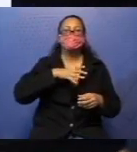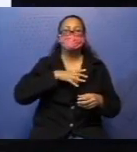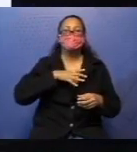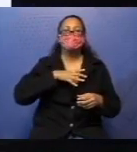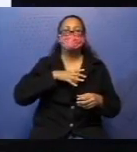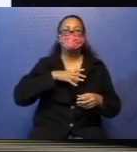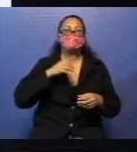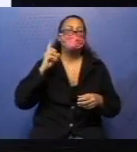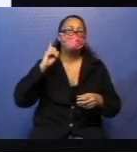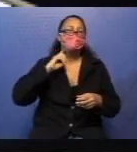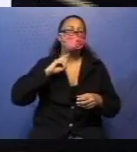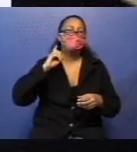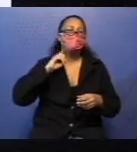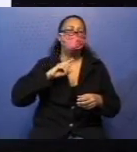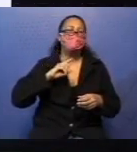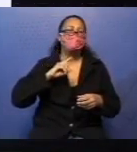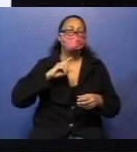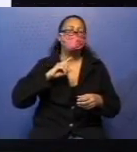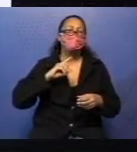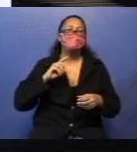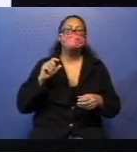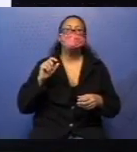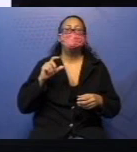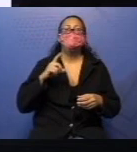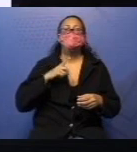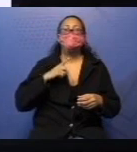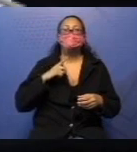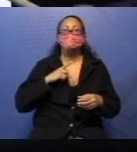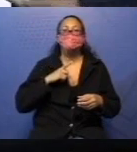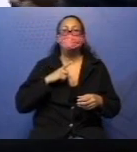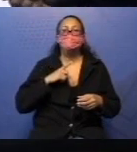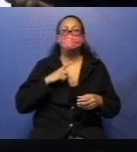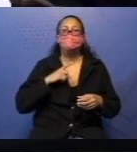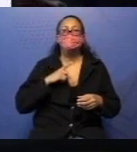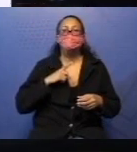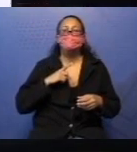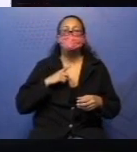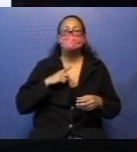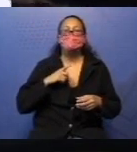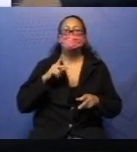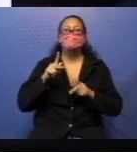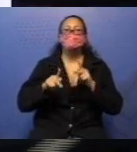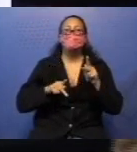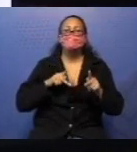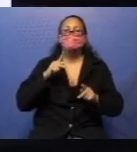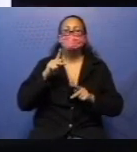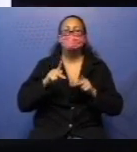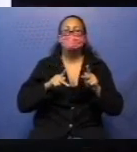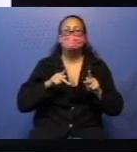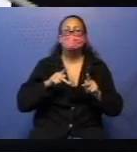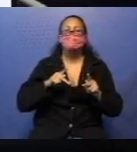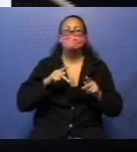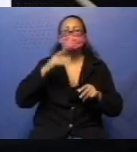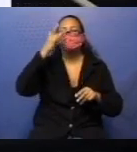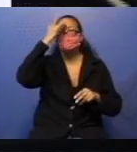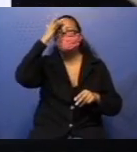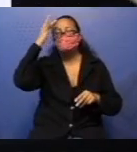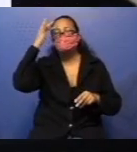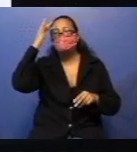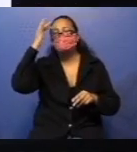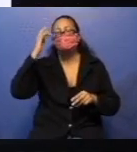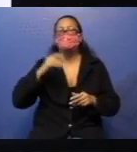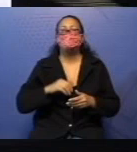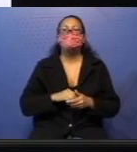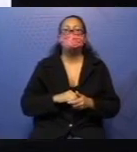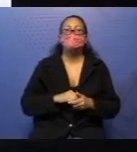constatou que a cidade, Serra da Saudade, tinha aproximadamente 810 habitantes e a cidade